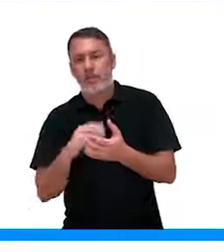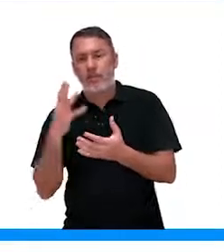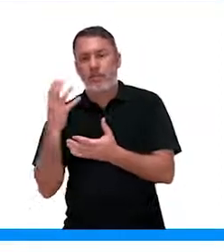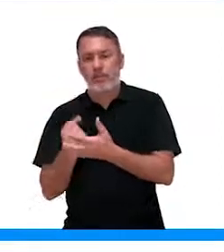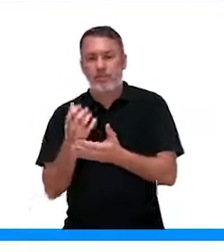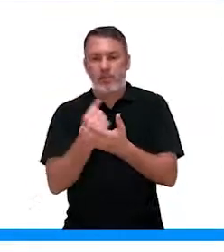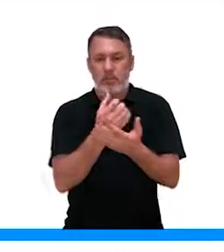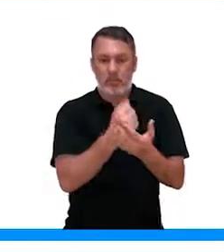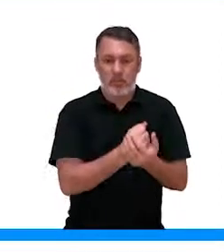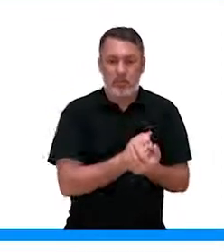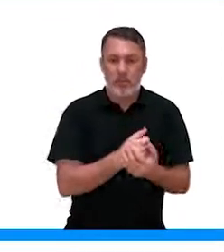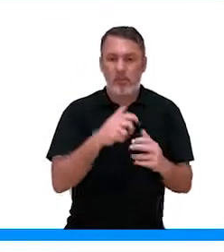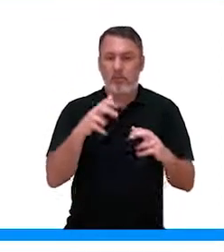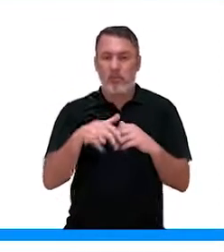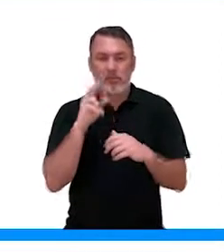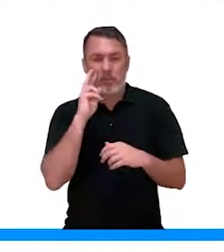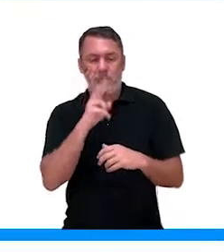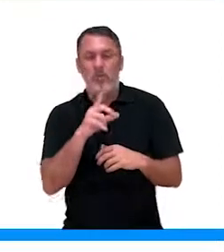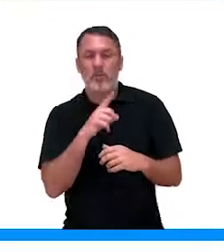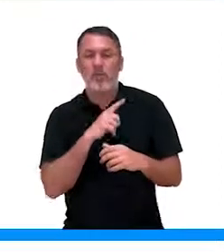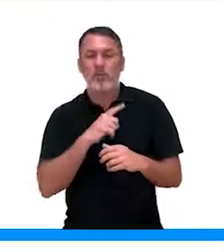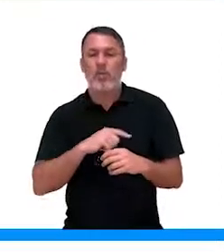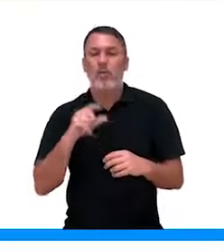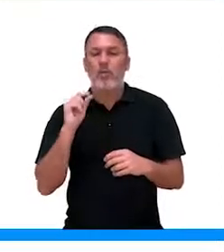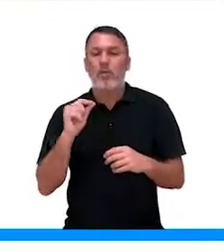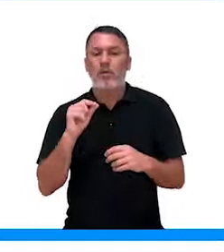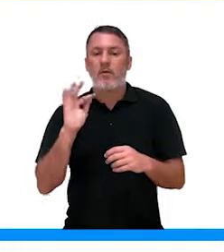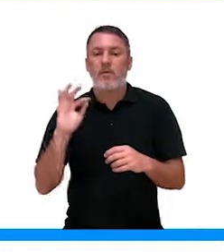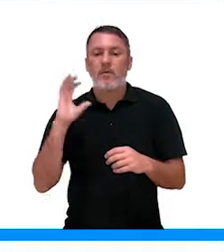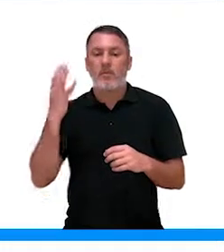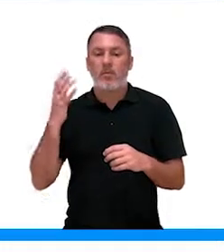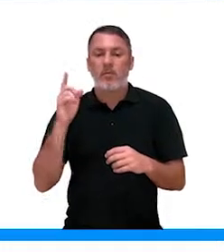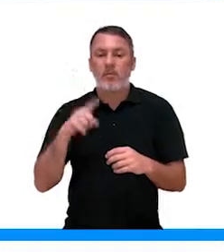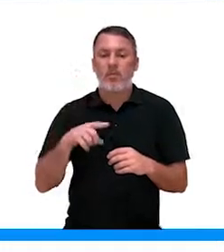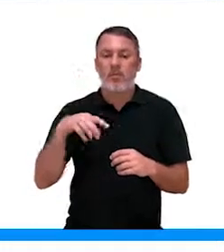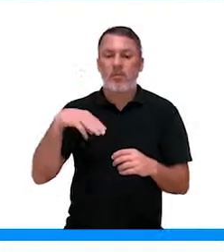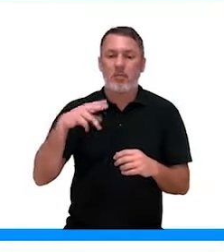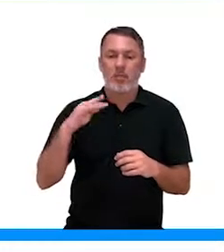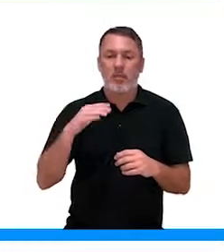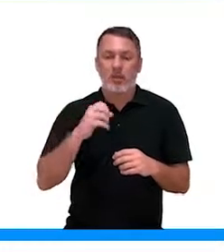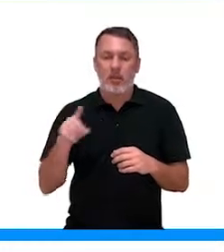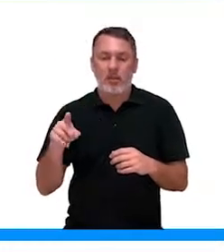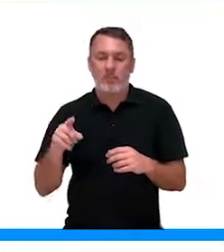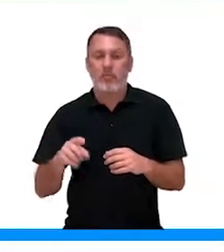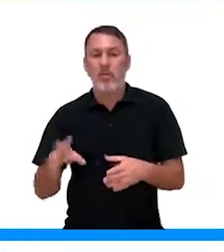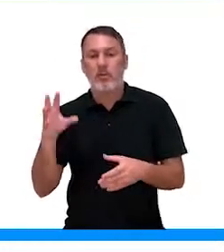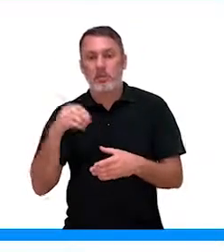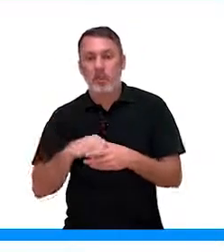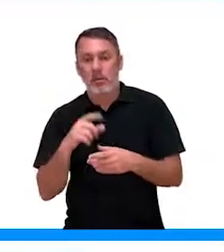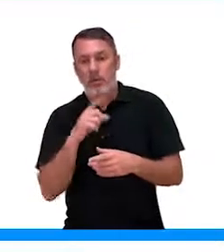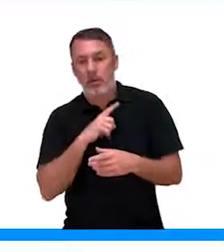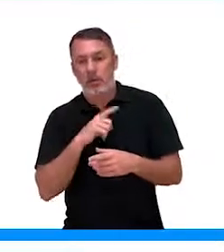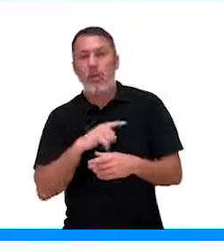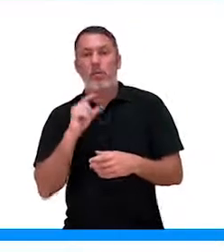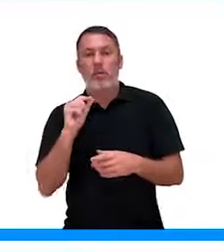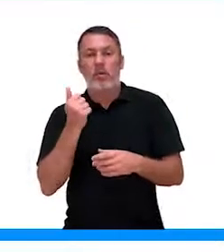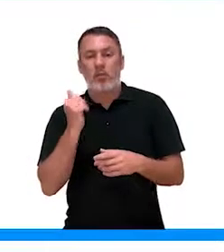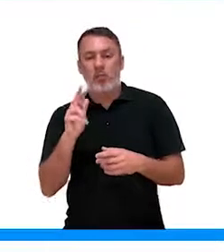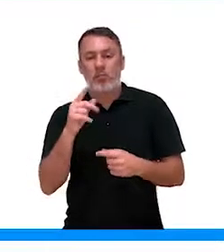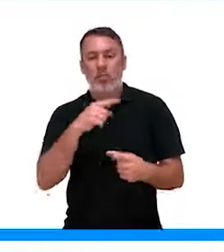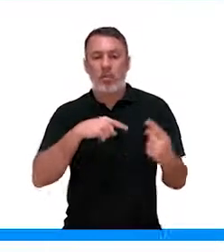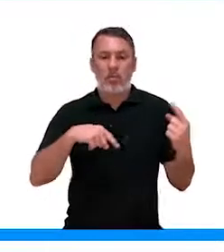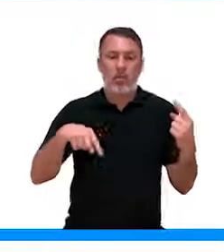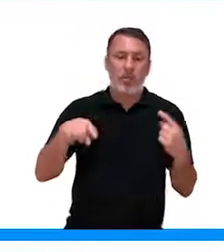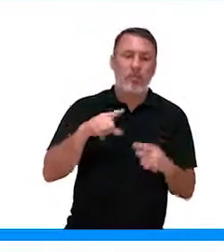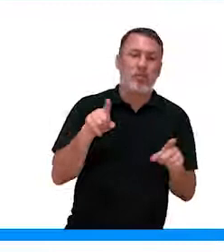substâncias impermeabilizantes. Aqui, galera, é quando a gente tem aquele fenômeno da agutação. Então, é quando se tem a umidade